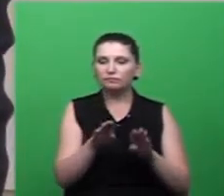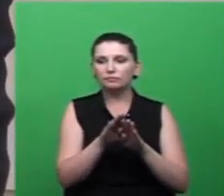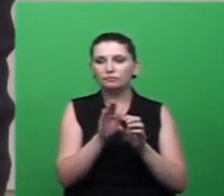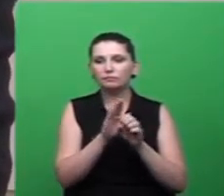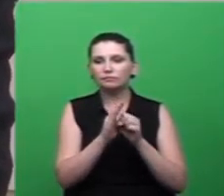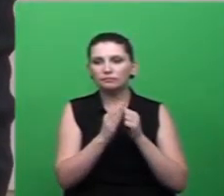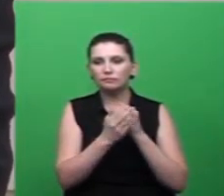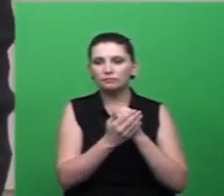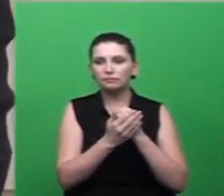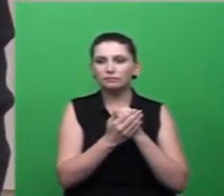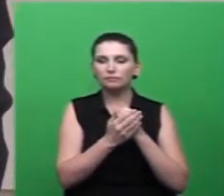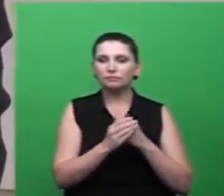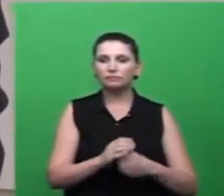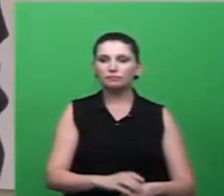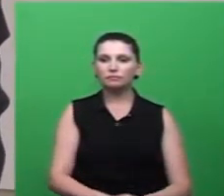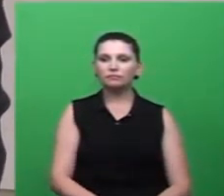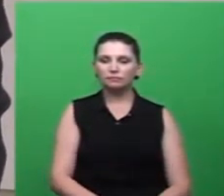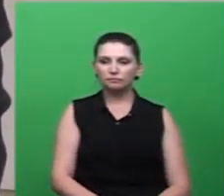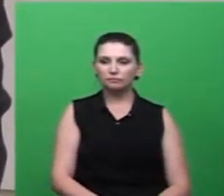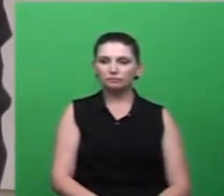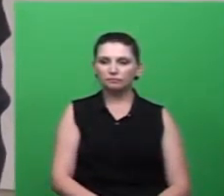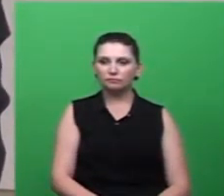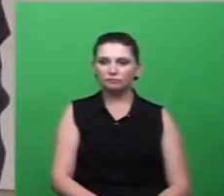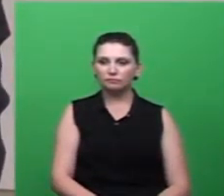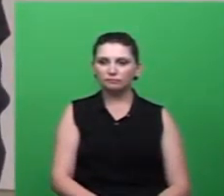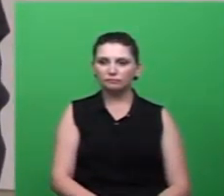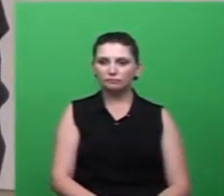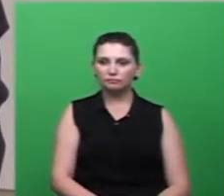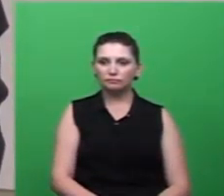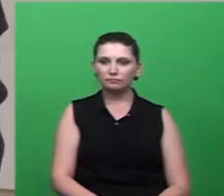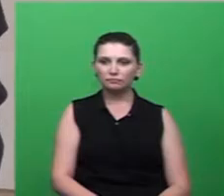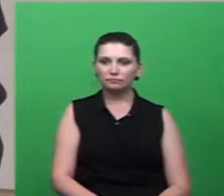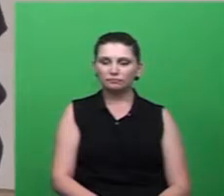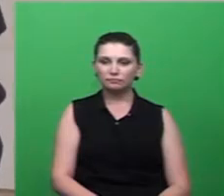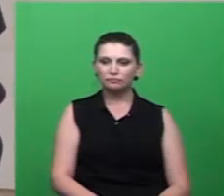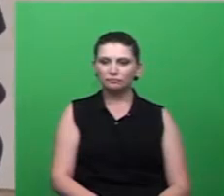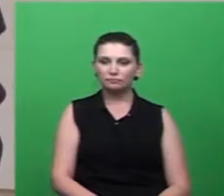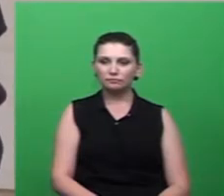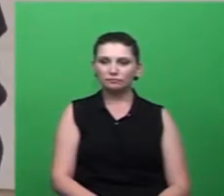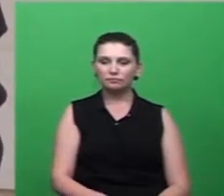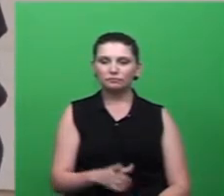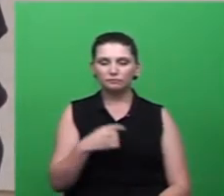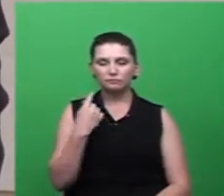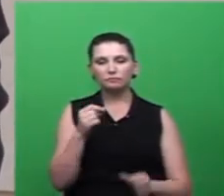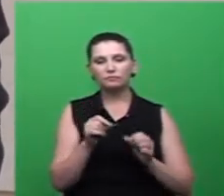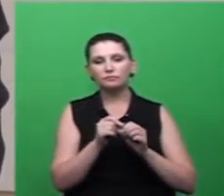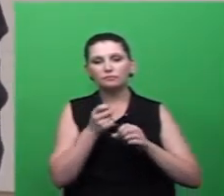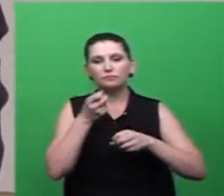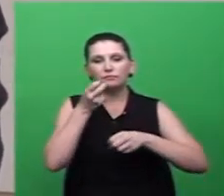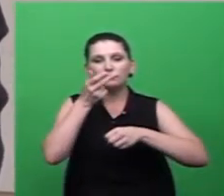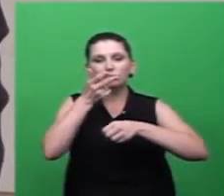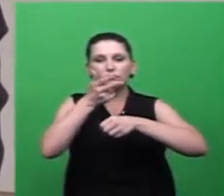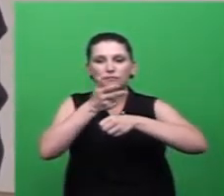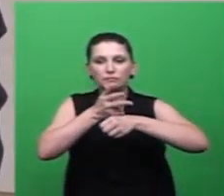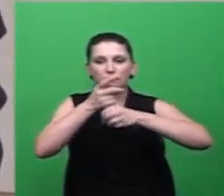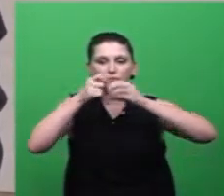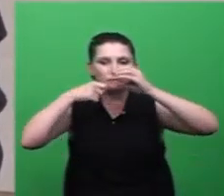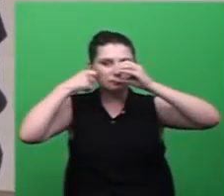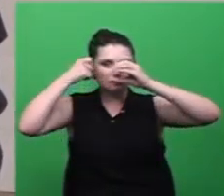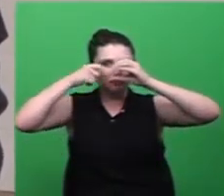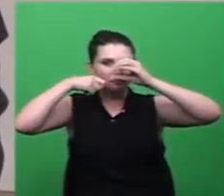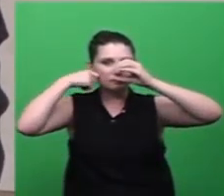vídeo que vamos passar nessa casa aqui que gravamos lá aonde dá mais de 30 caminhões